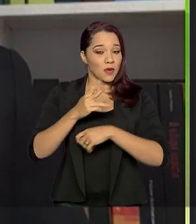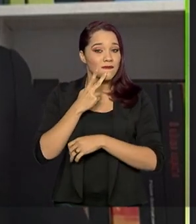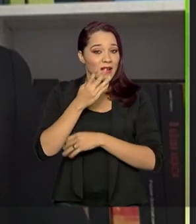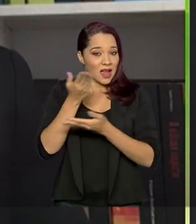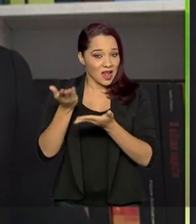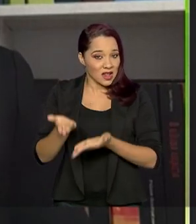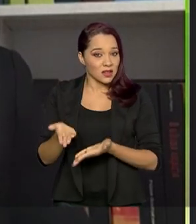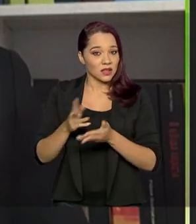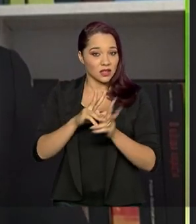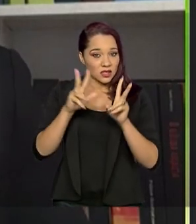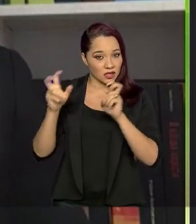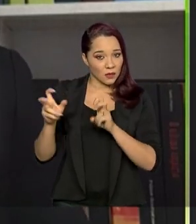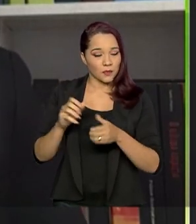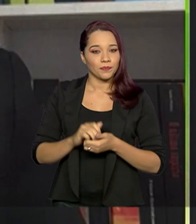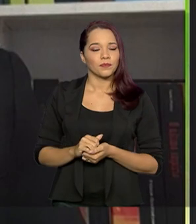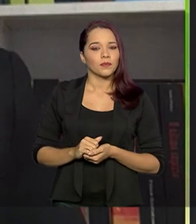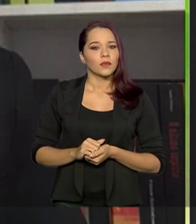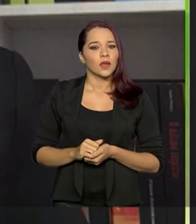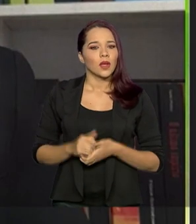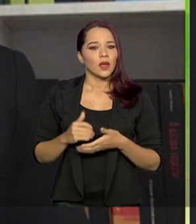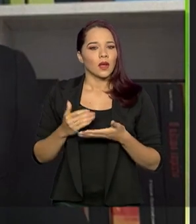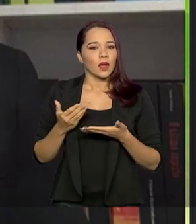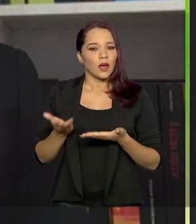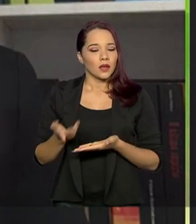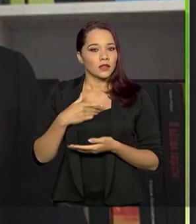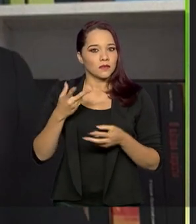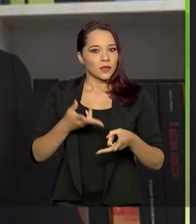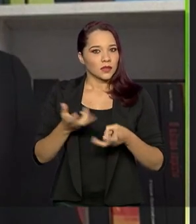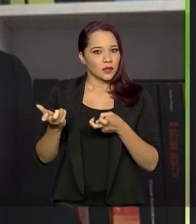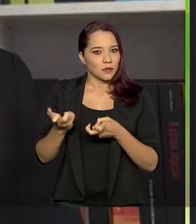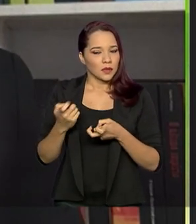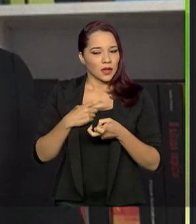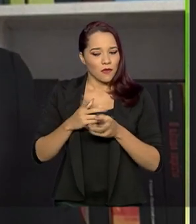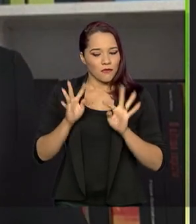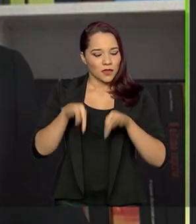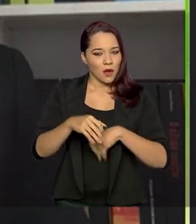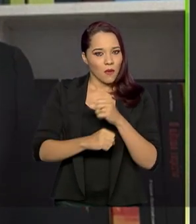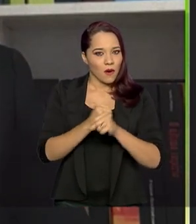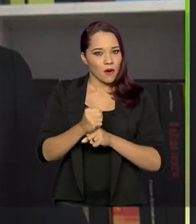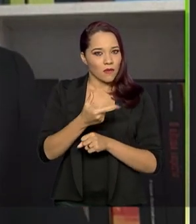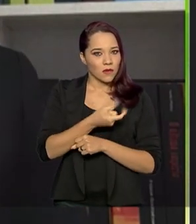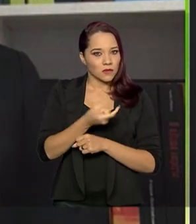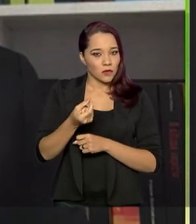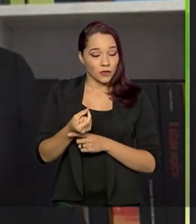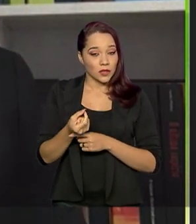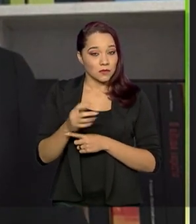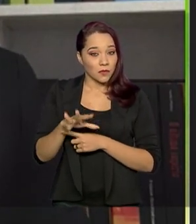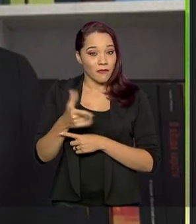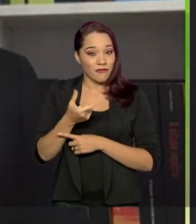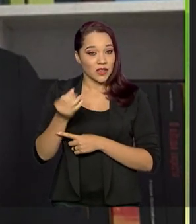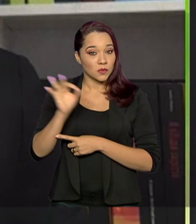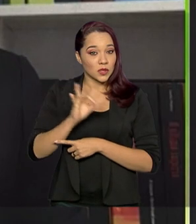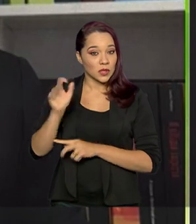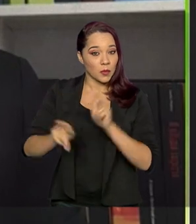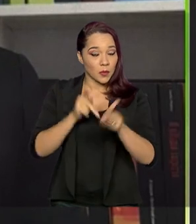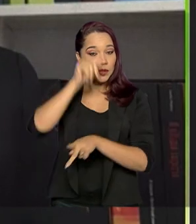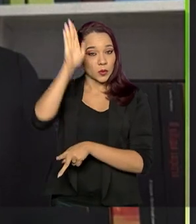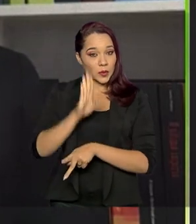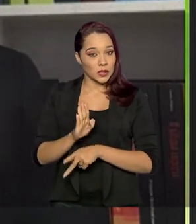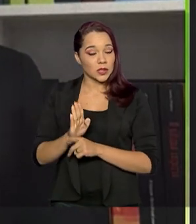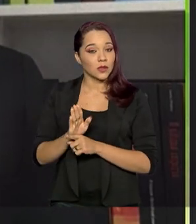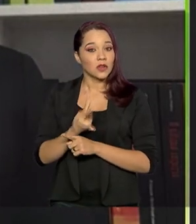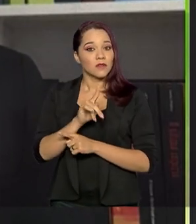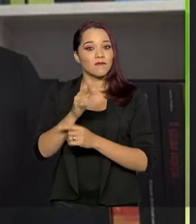E, em grande medida, a gente vê que, ao final de 2020, 20% da população brasileira